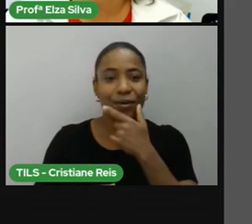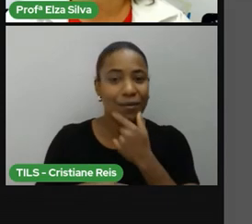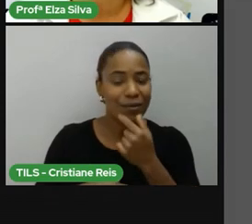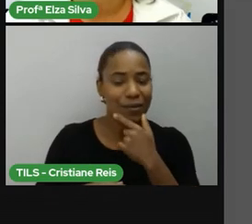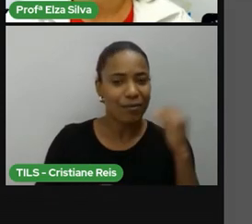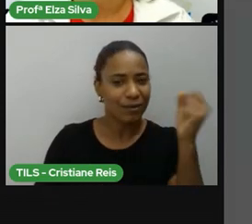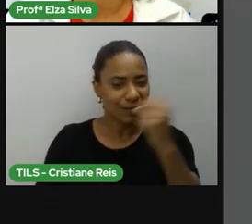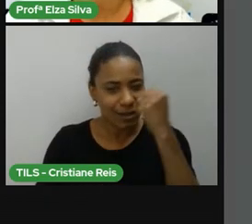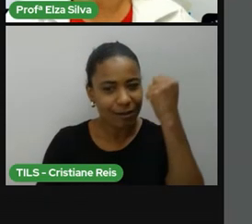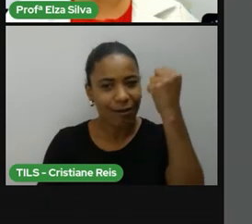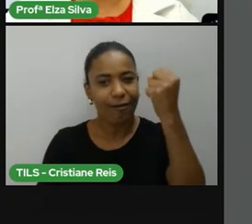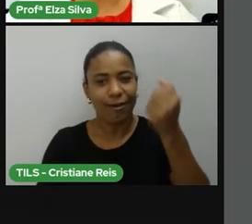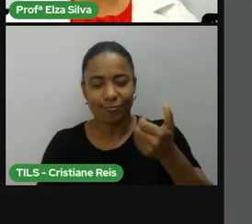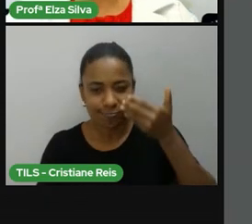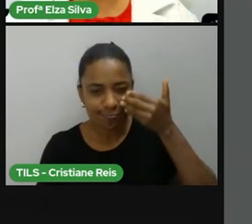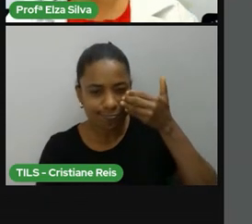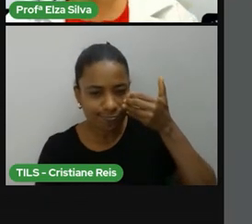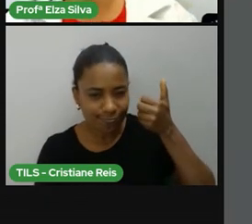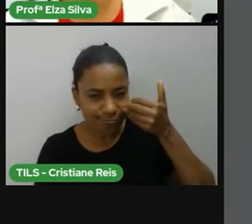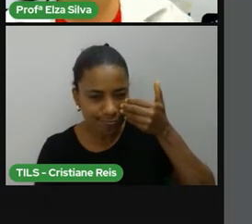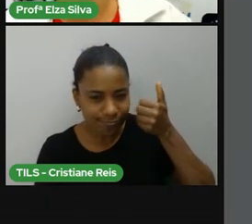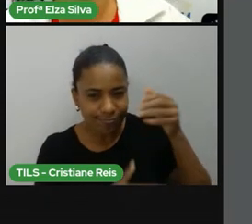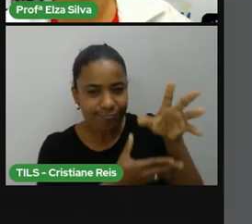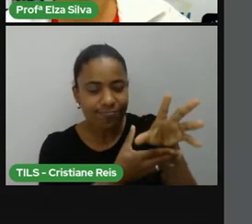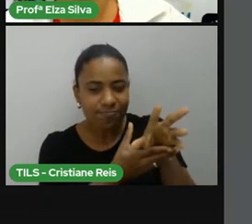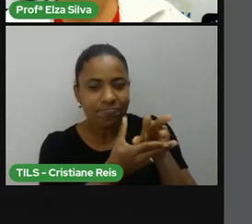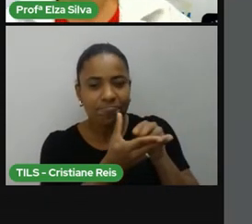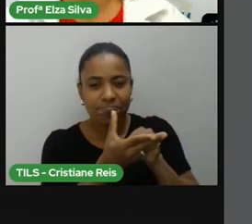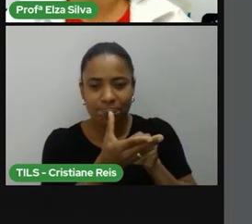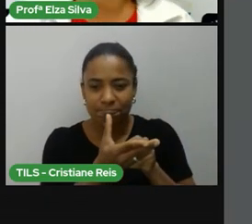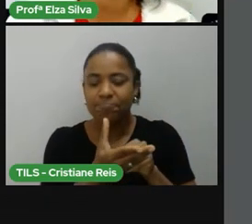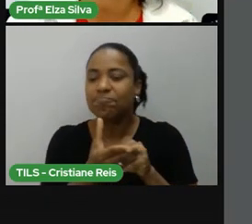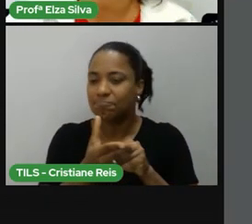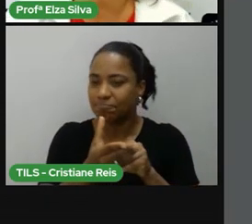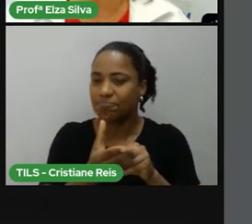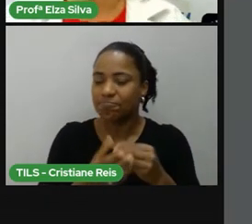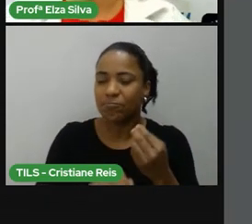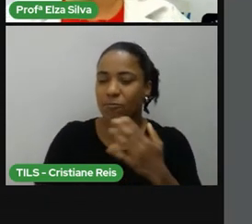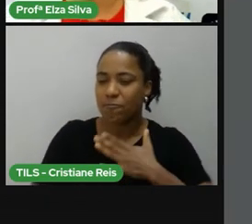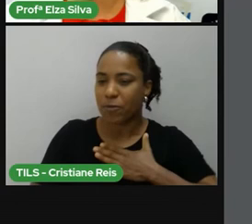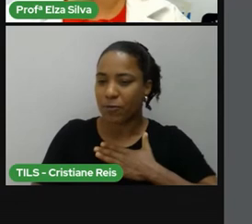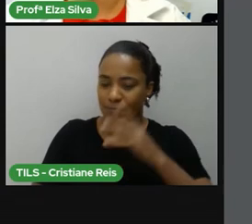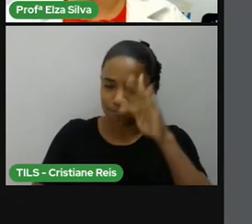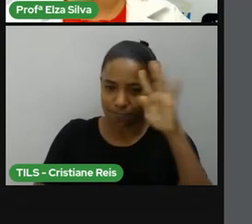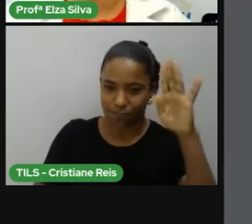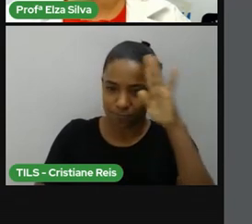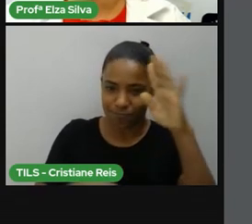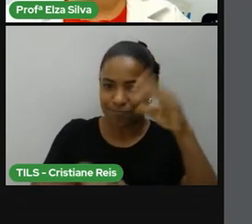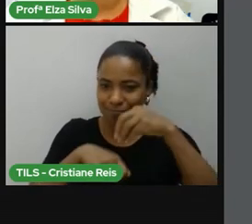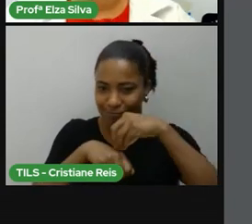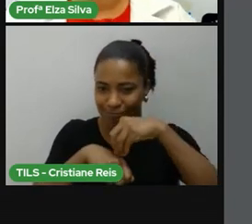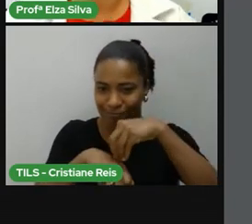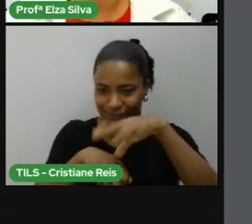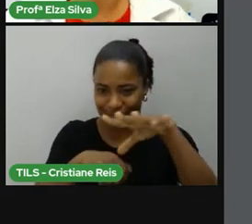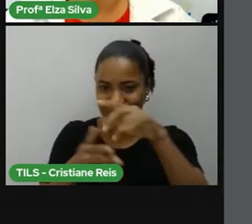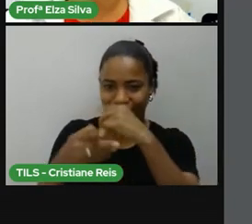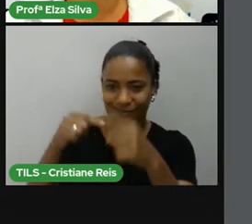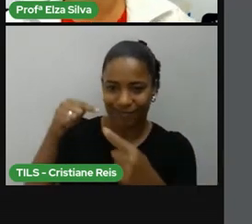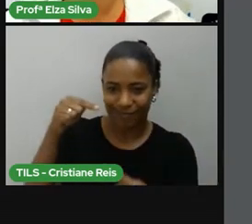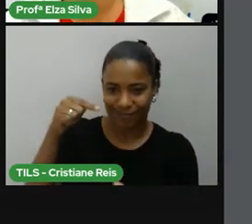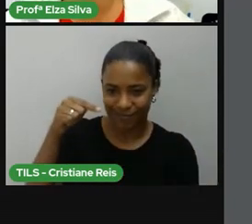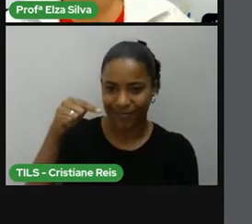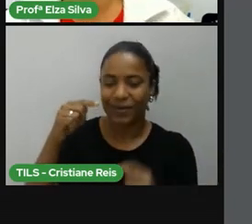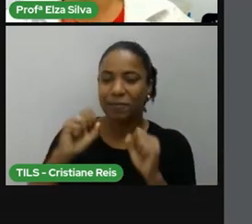discurso, trazendo o que você espera para seu futuro e para o futuro de sua comunidade. Tente